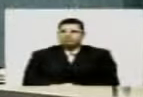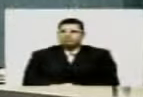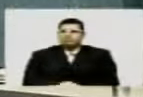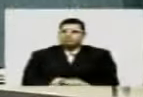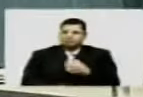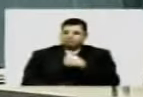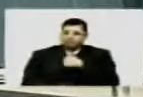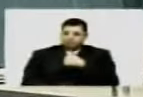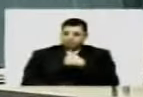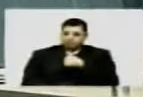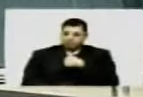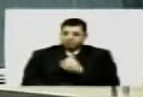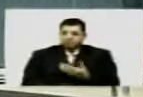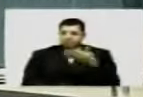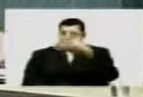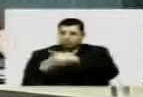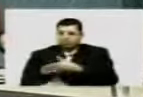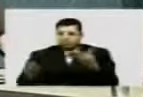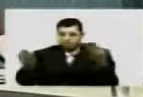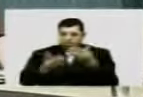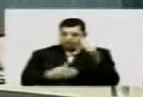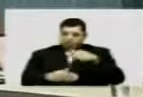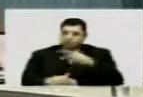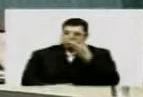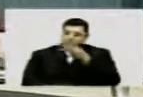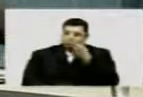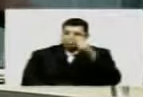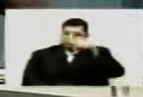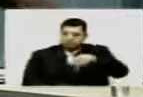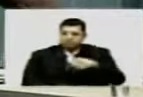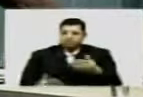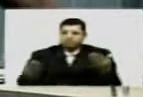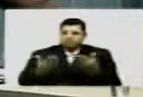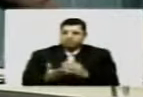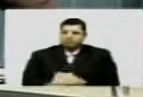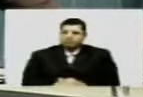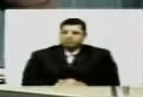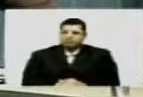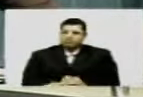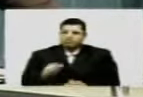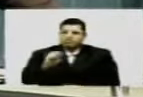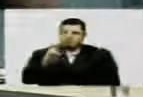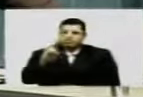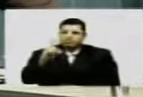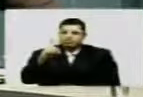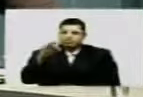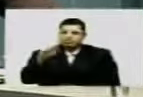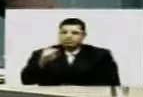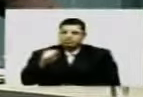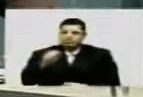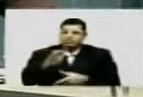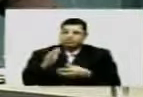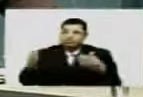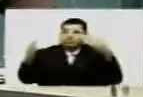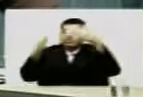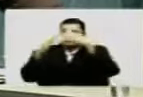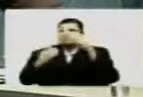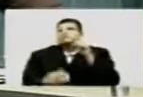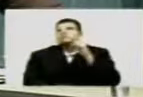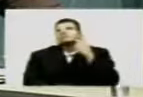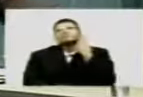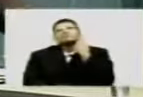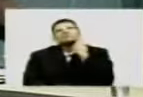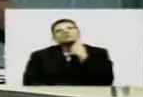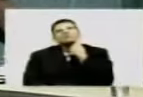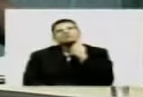Eu venho a esta tribuna repercutir aqui uma audiência que ocorreu na última sexta-feira